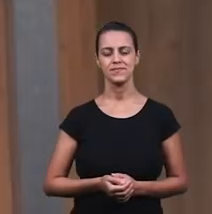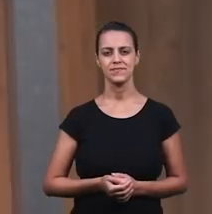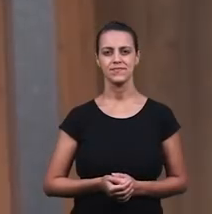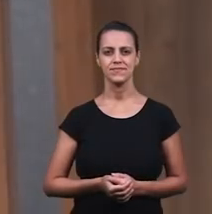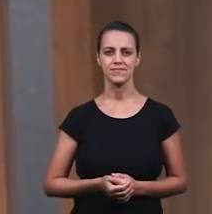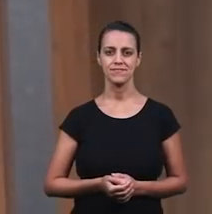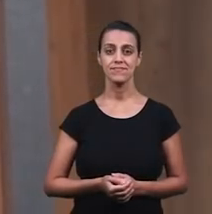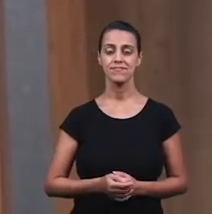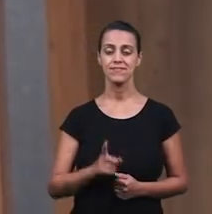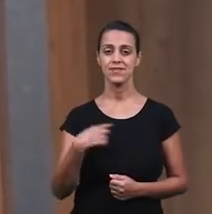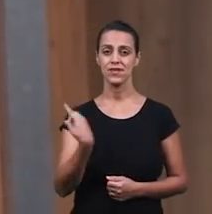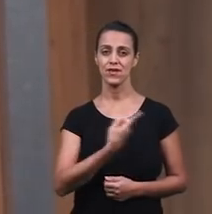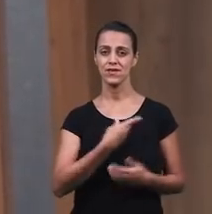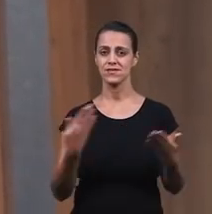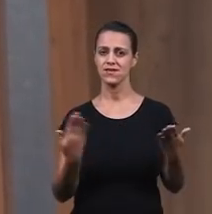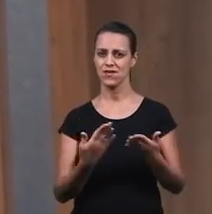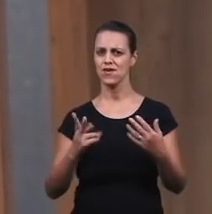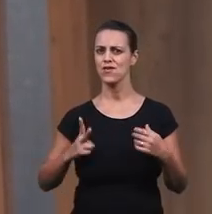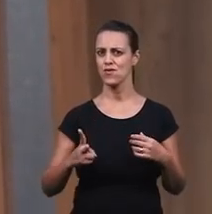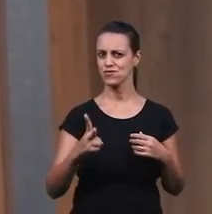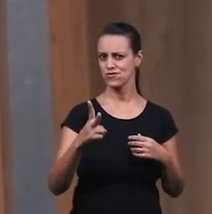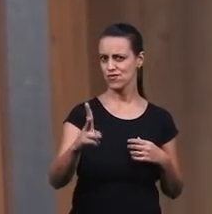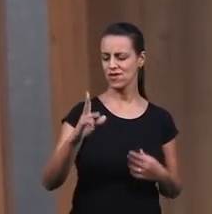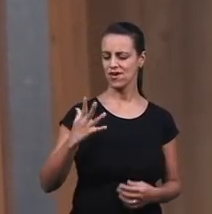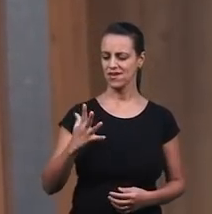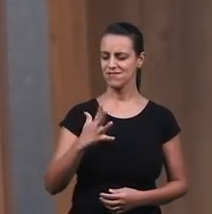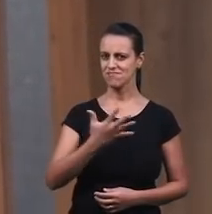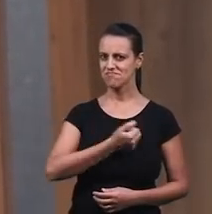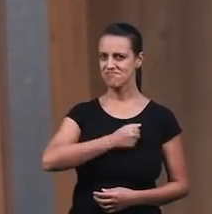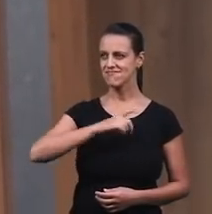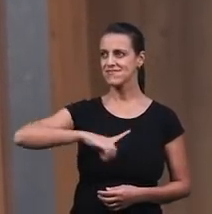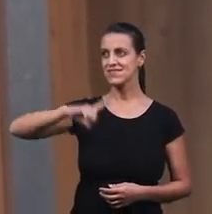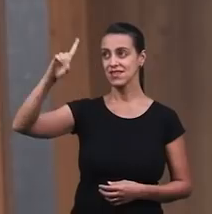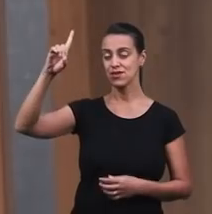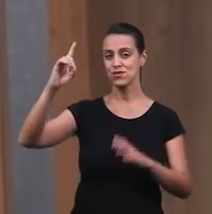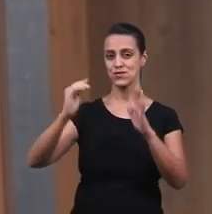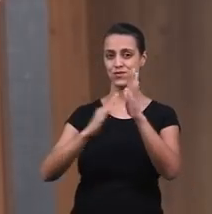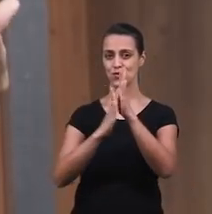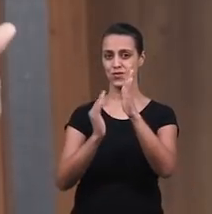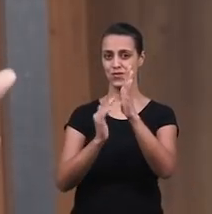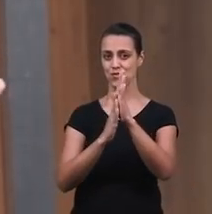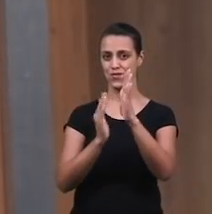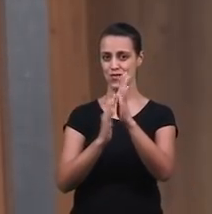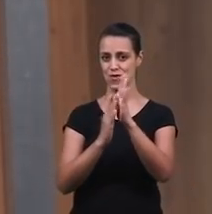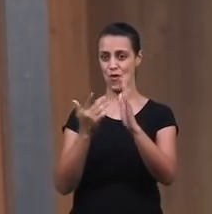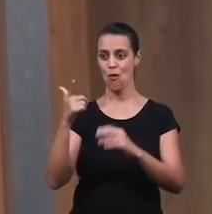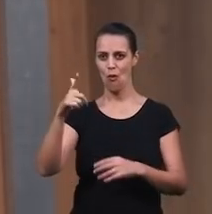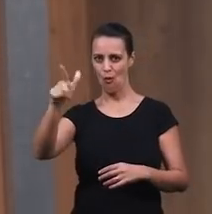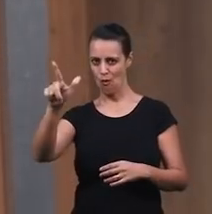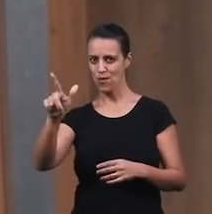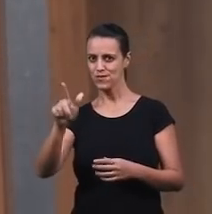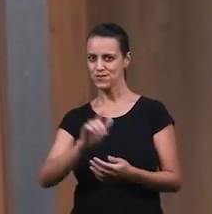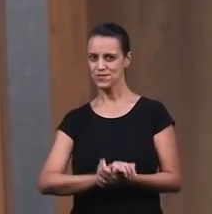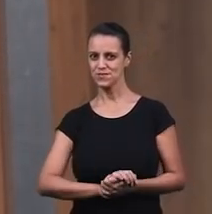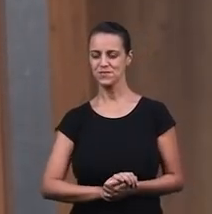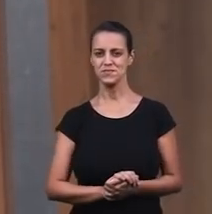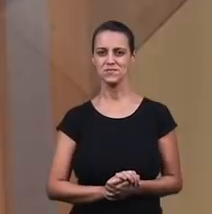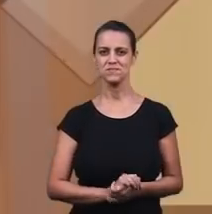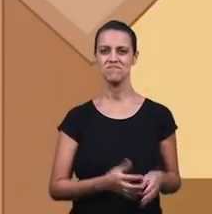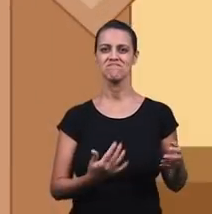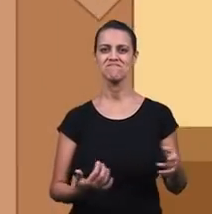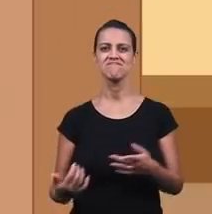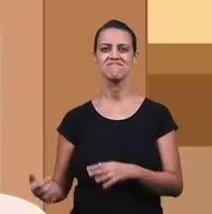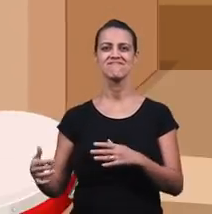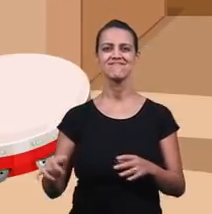Nós vamos continuar adorando ao nosso Deus Com o louvor A minha alegria é crescer com o meu Senhor